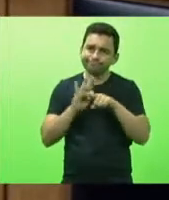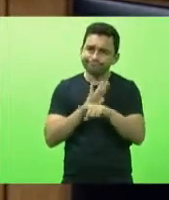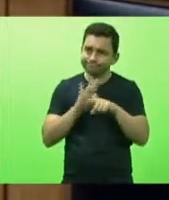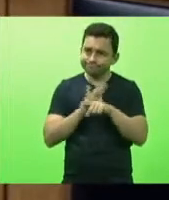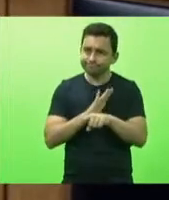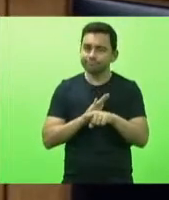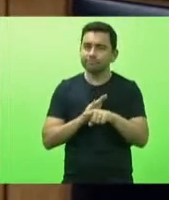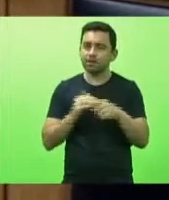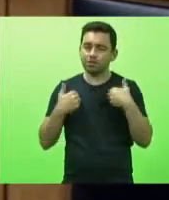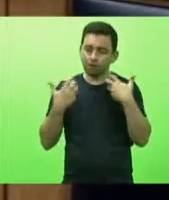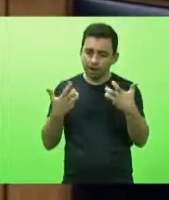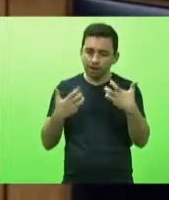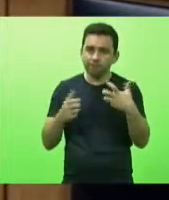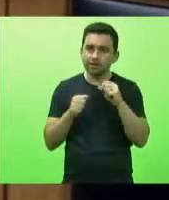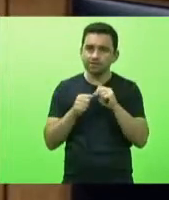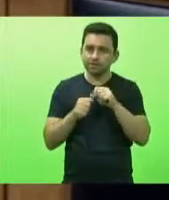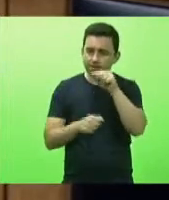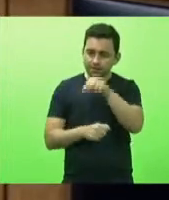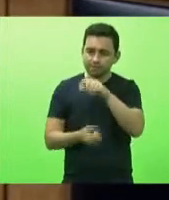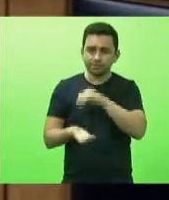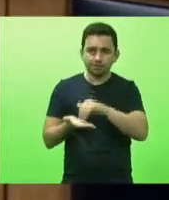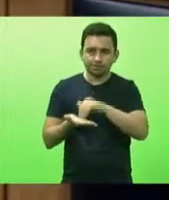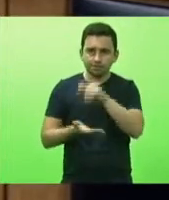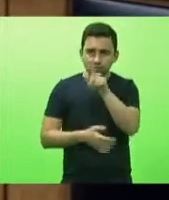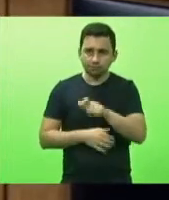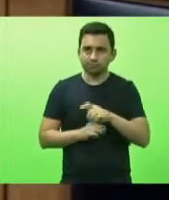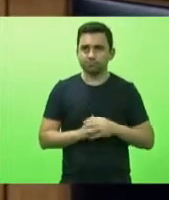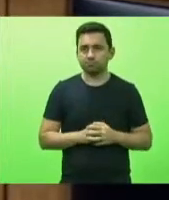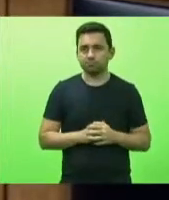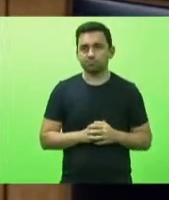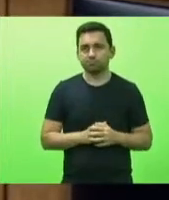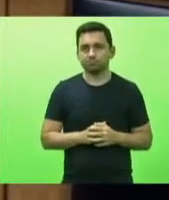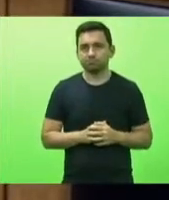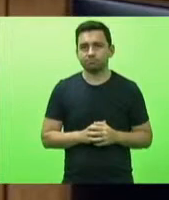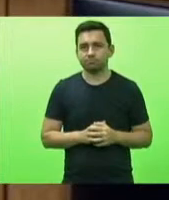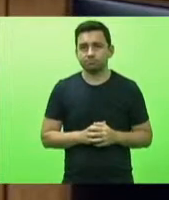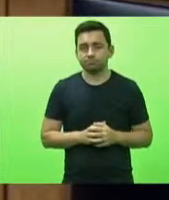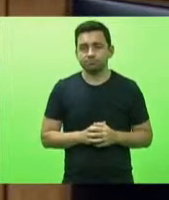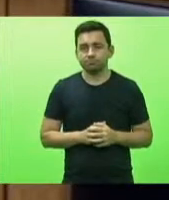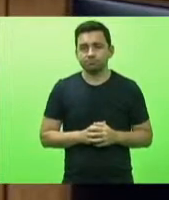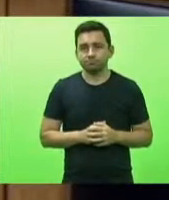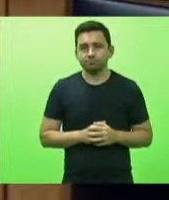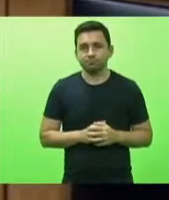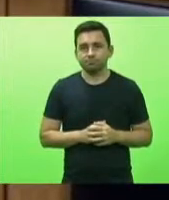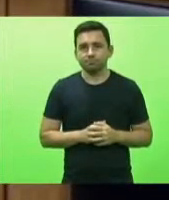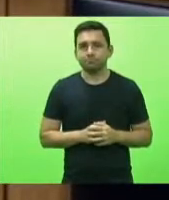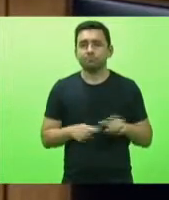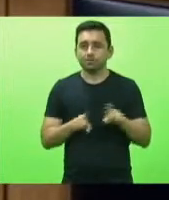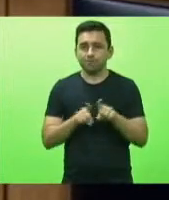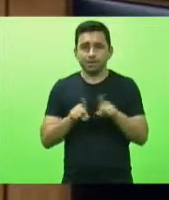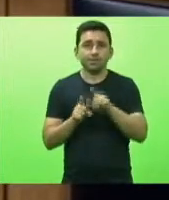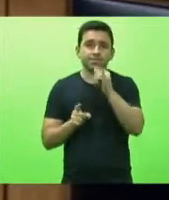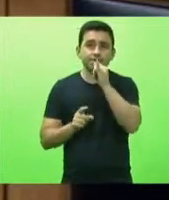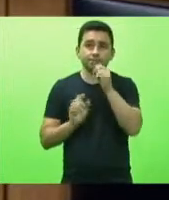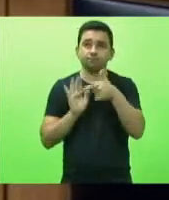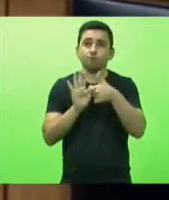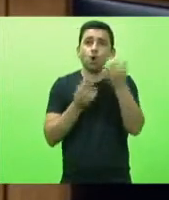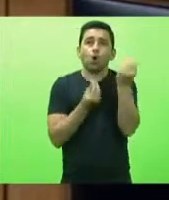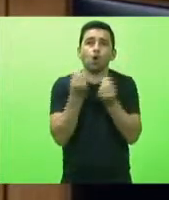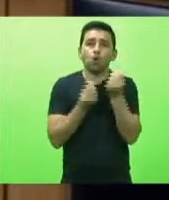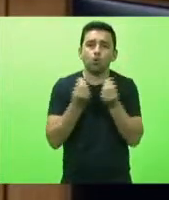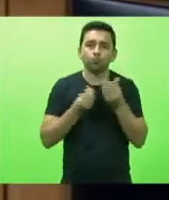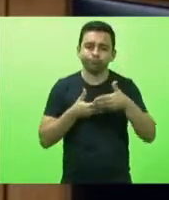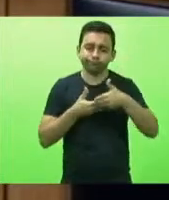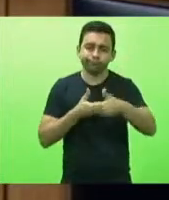de fazer ao secretário e essa esse exemplo de como vai ser agora